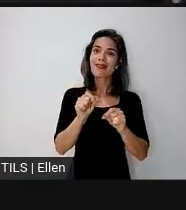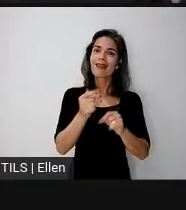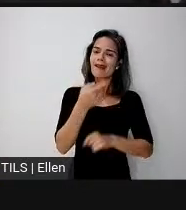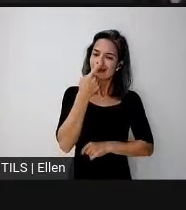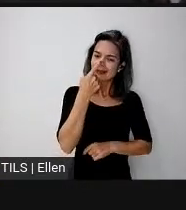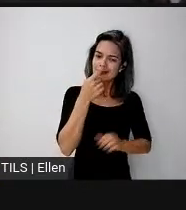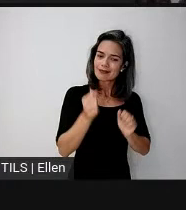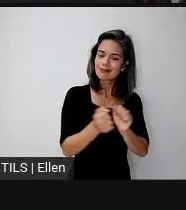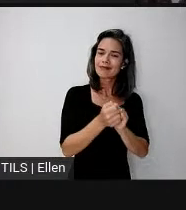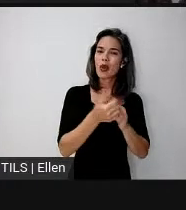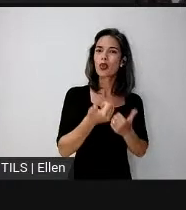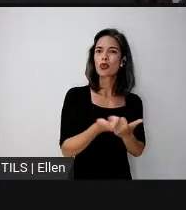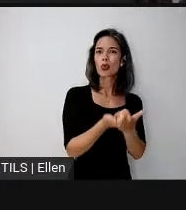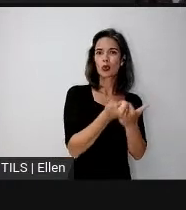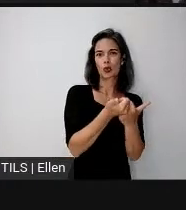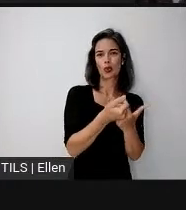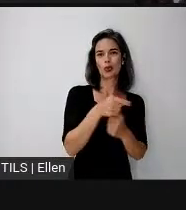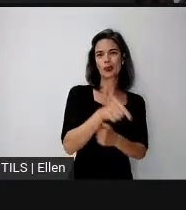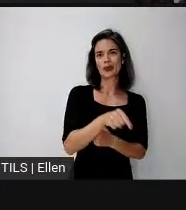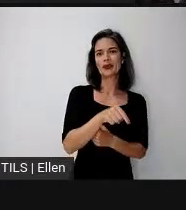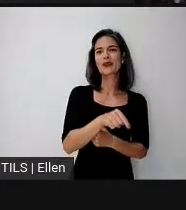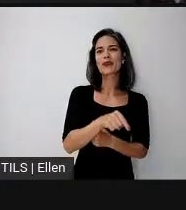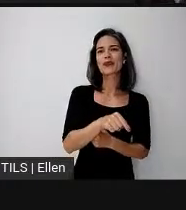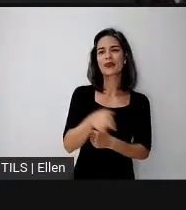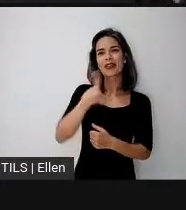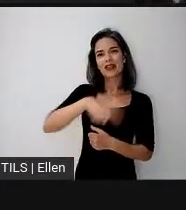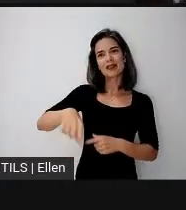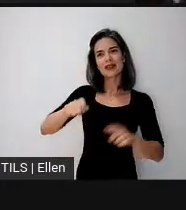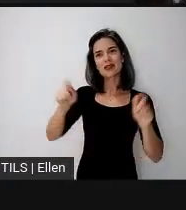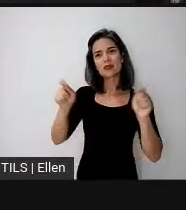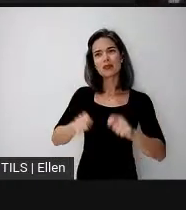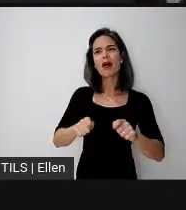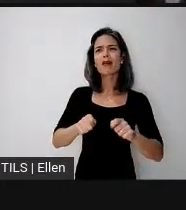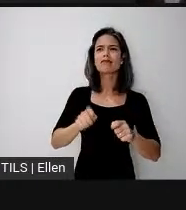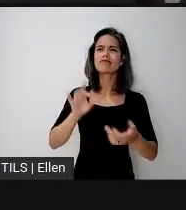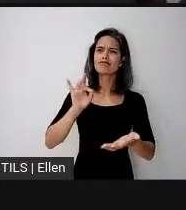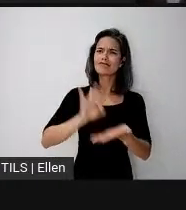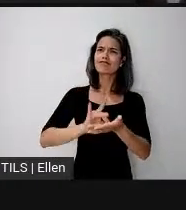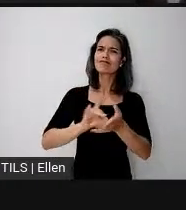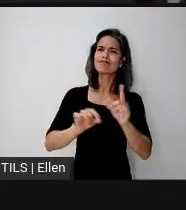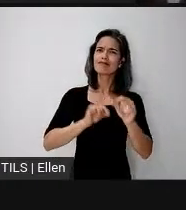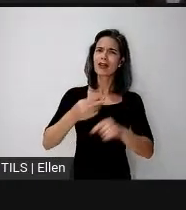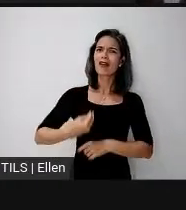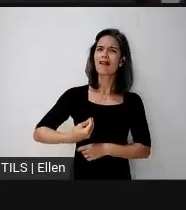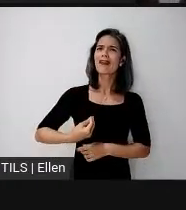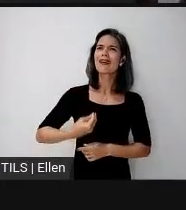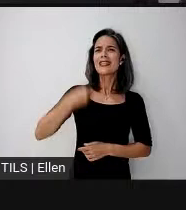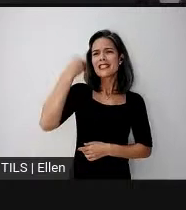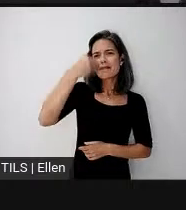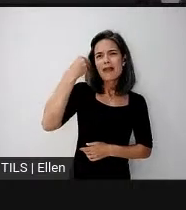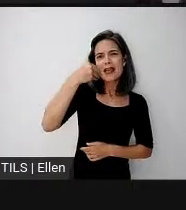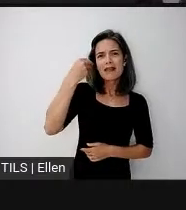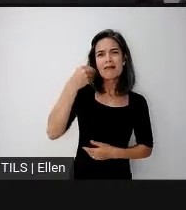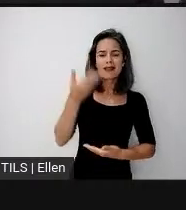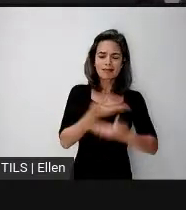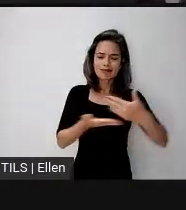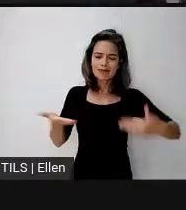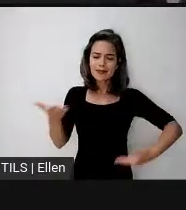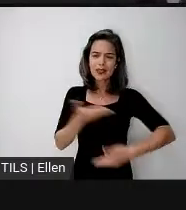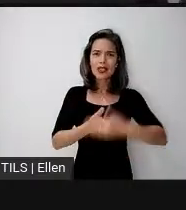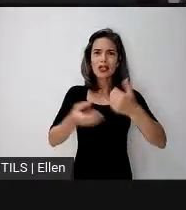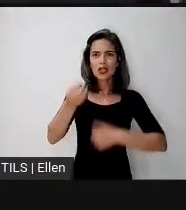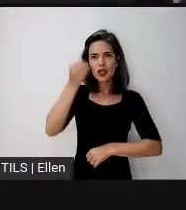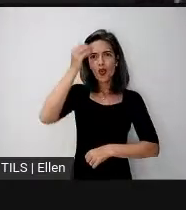para que vocês possam realmente viver essa mediação e essa construção de conhecimento em